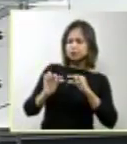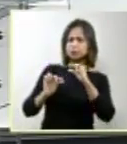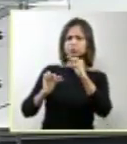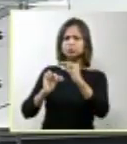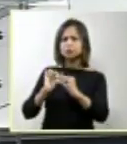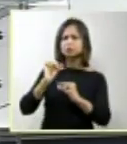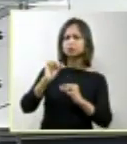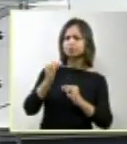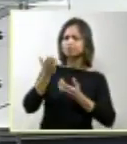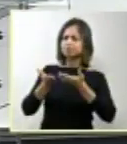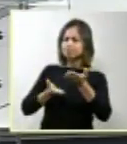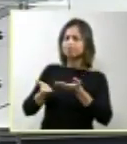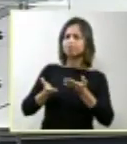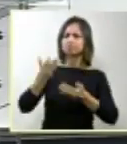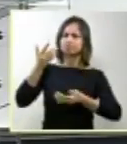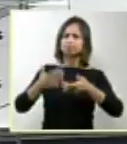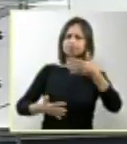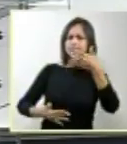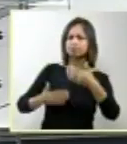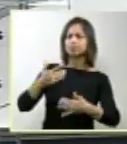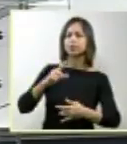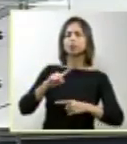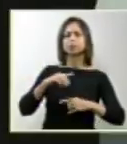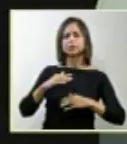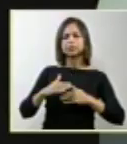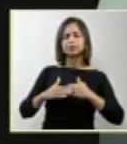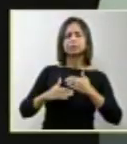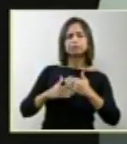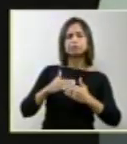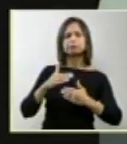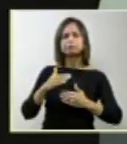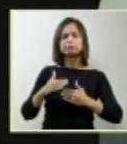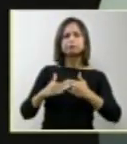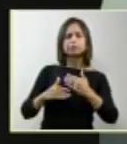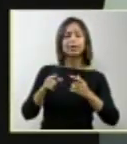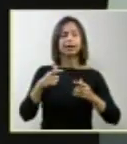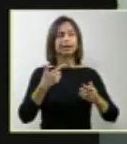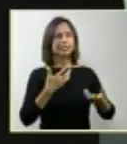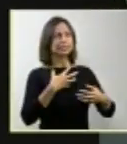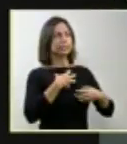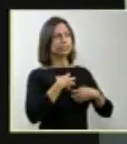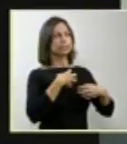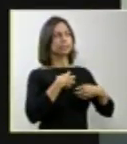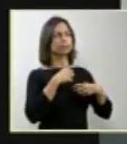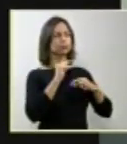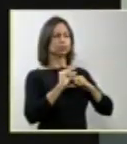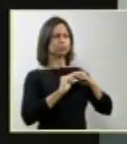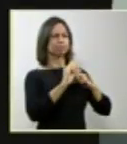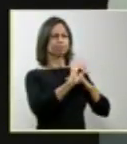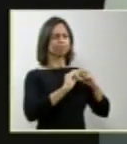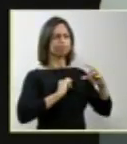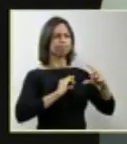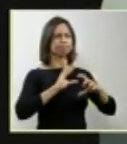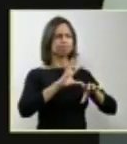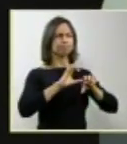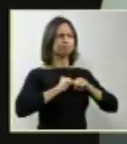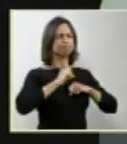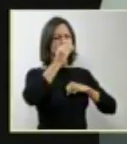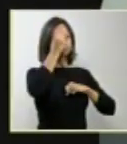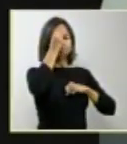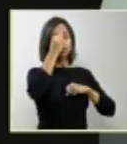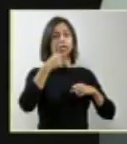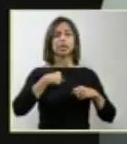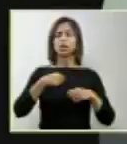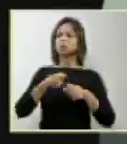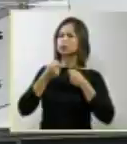isso, essa evolução, e o processo de aceitação. Então, nós temos que ser o mais honesto possível nessa